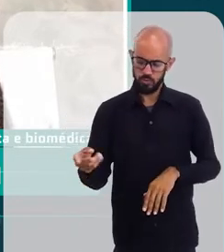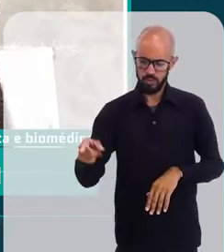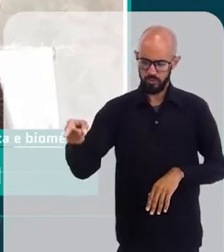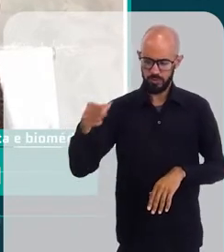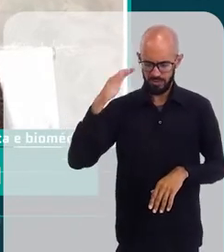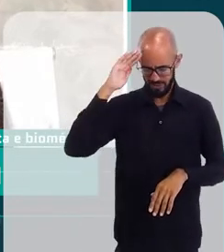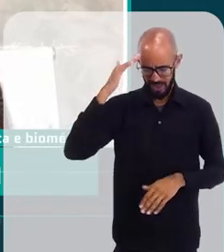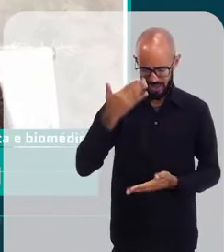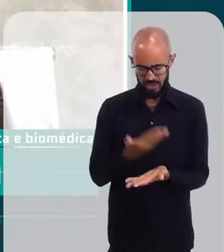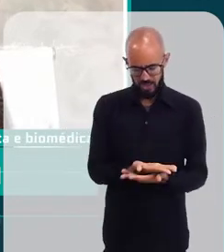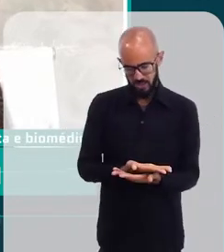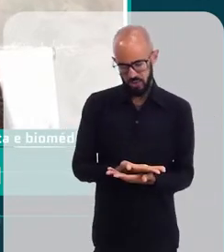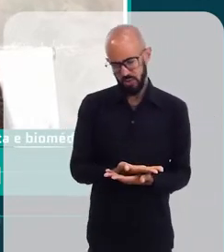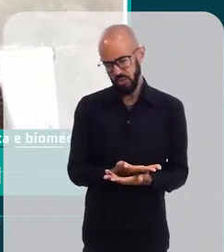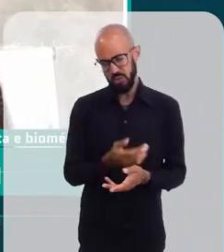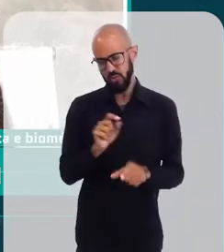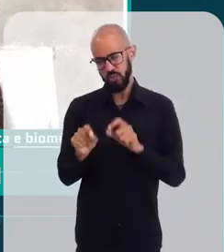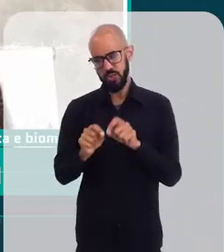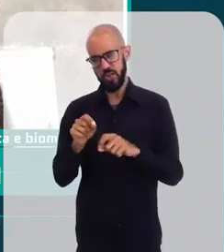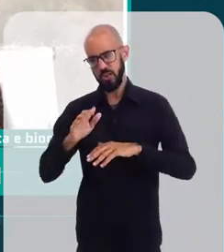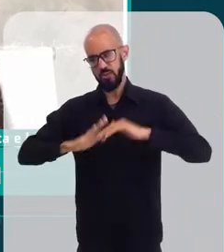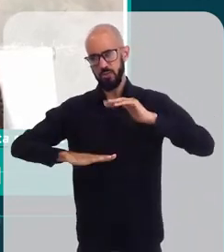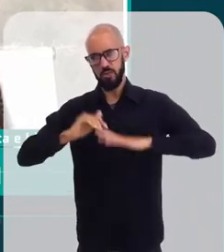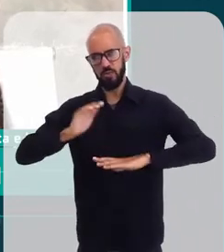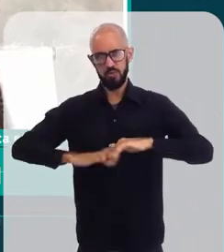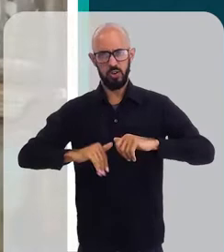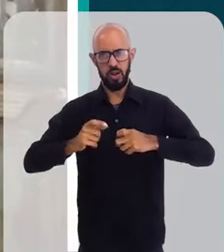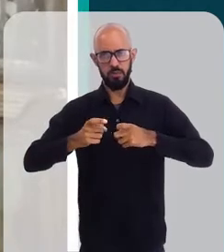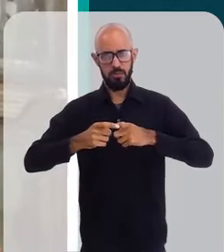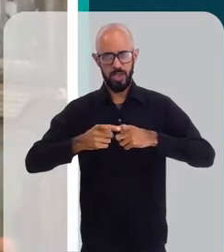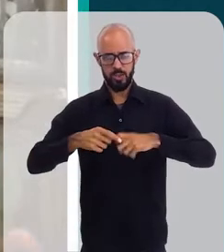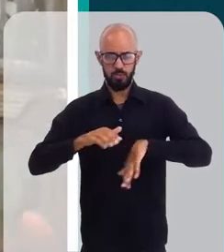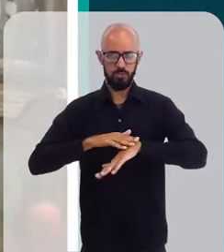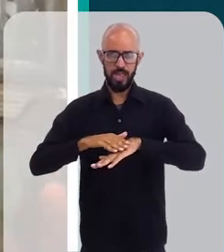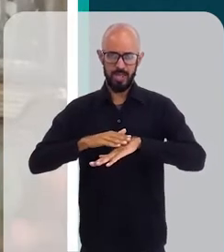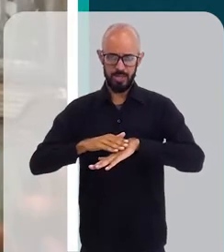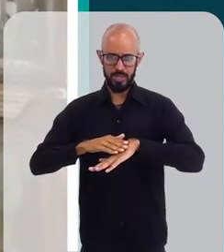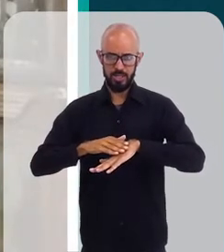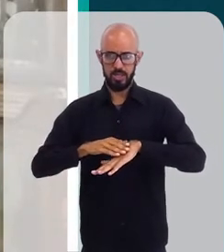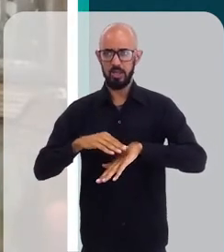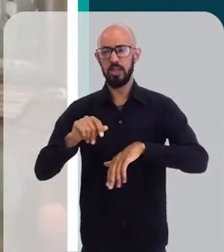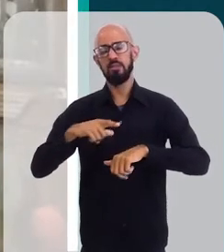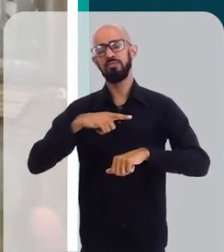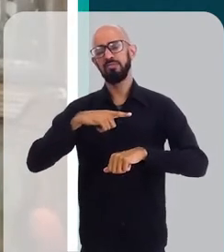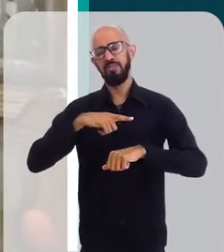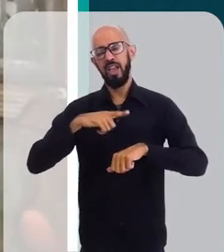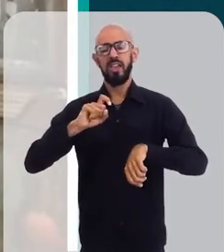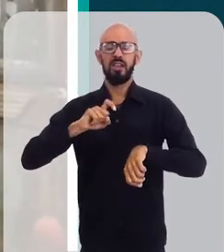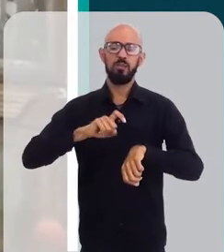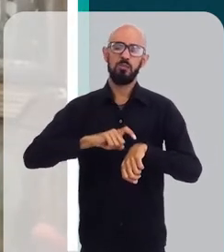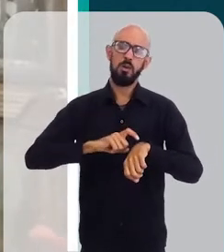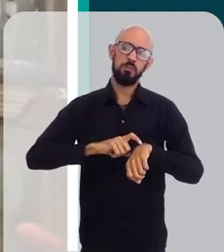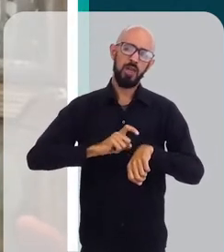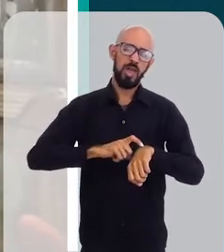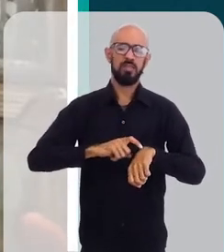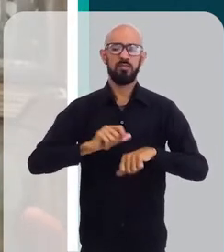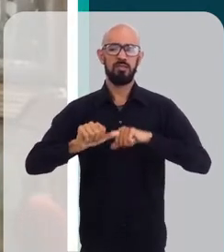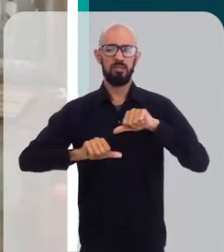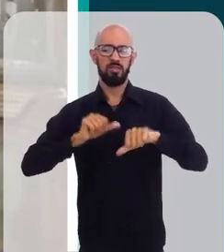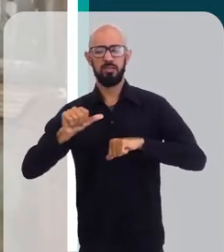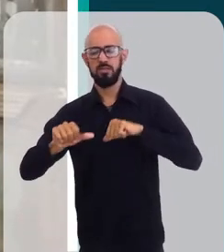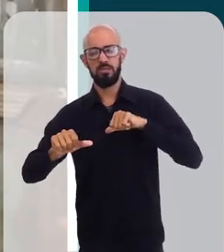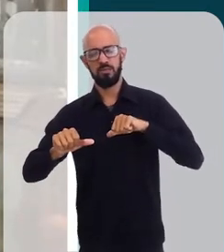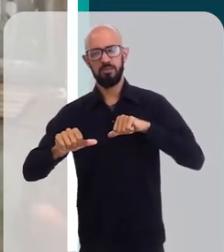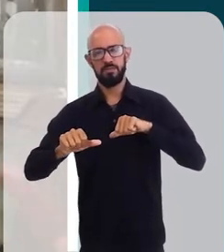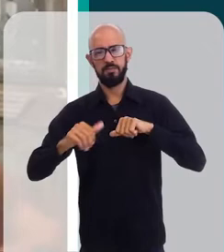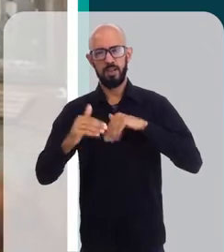acreditam que a dermatologia ainda passa por um momento de